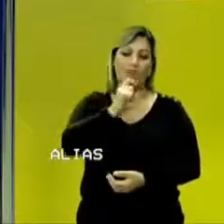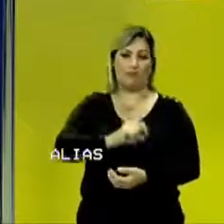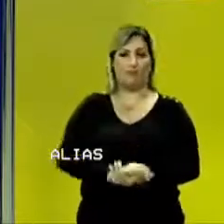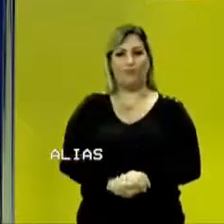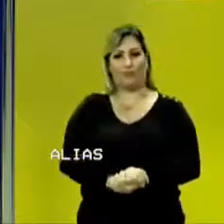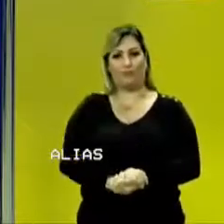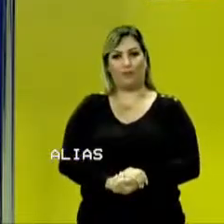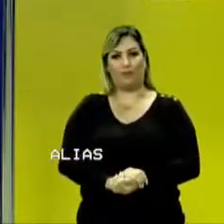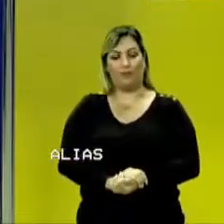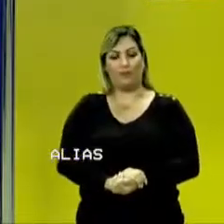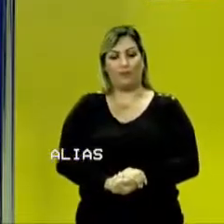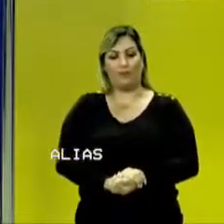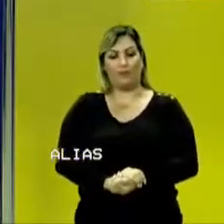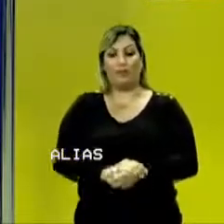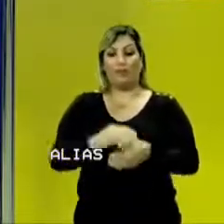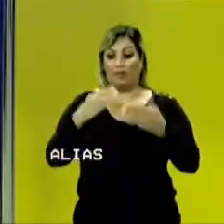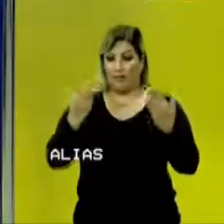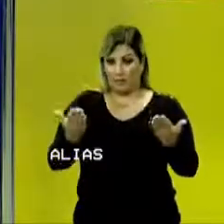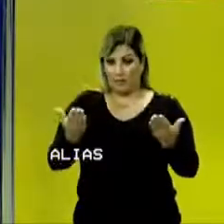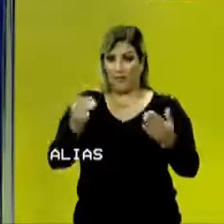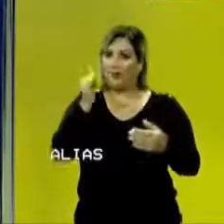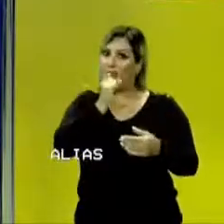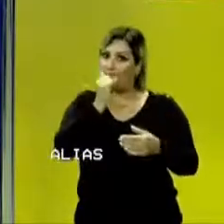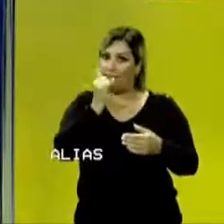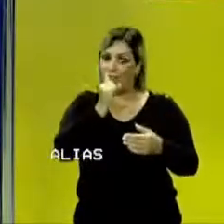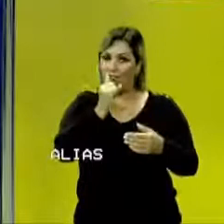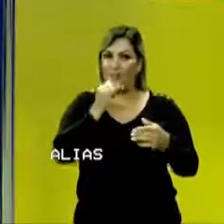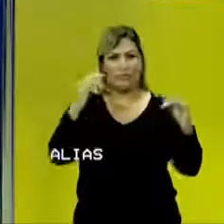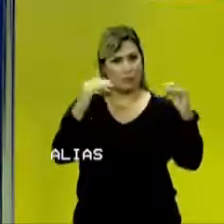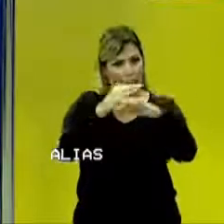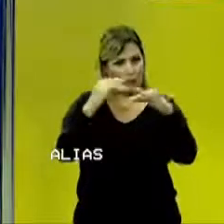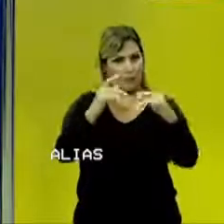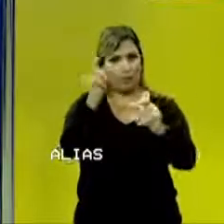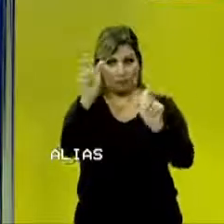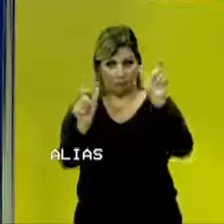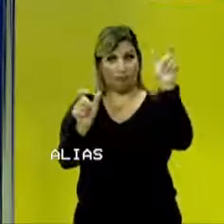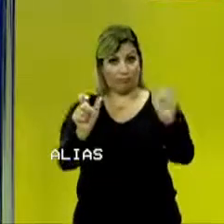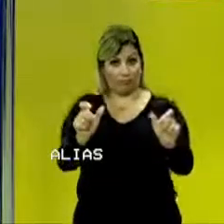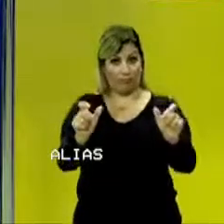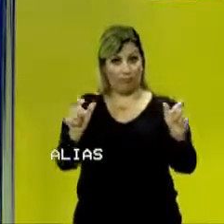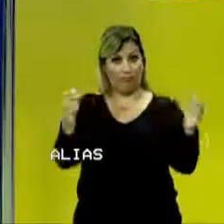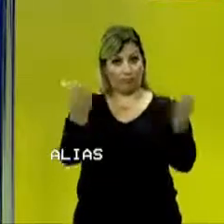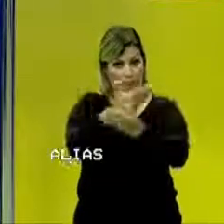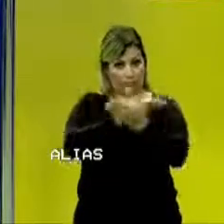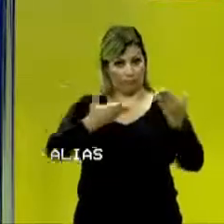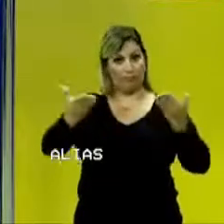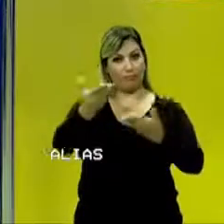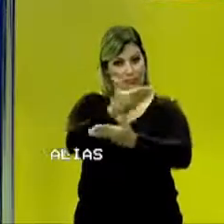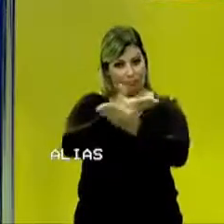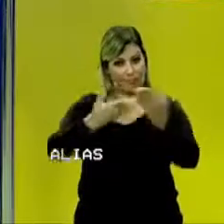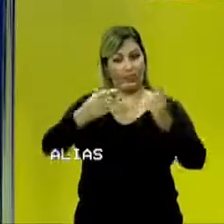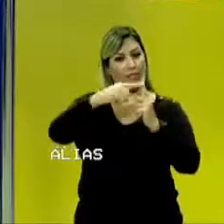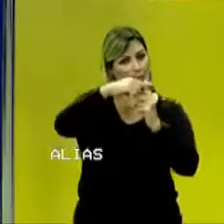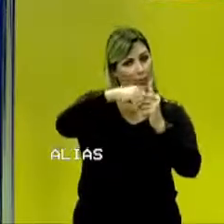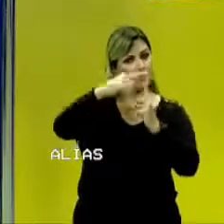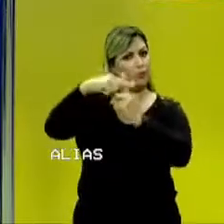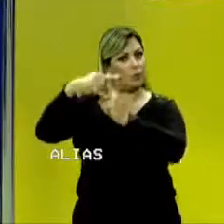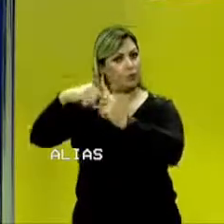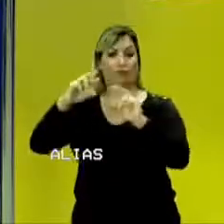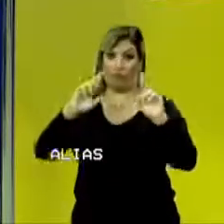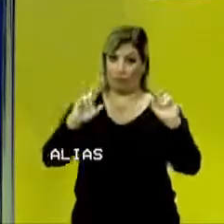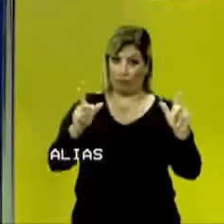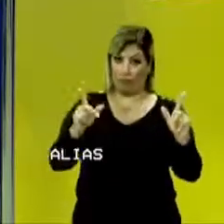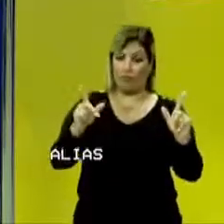para o de menor temperatura. Então, essa energia em trânsito entre esses dois corpos, que se apresentam com temperaturas diferentes,